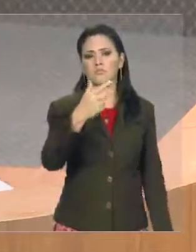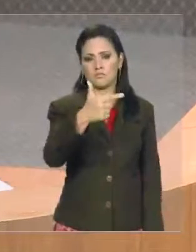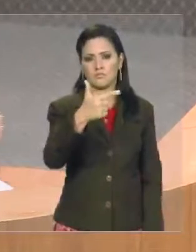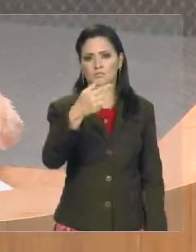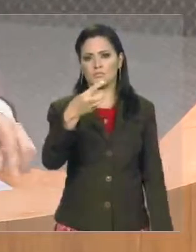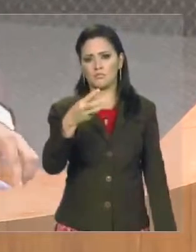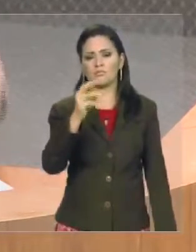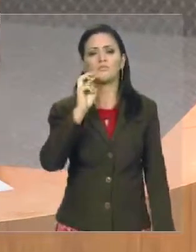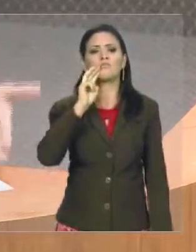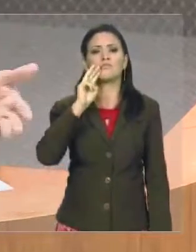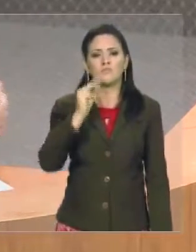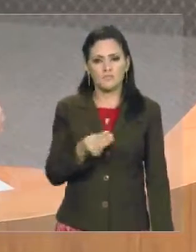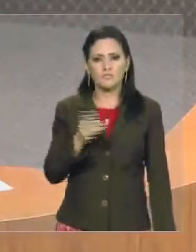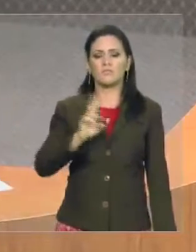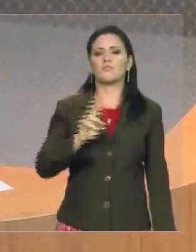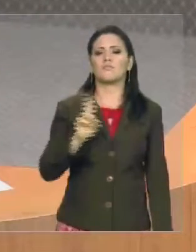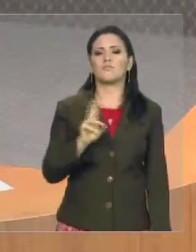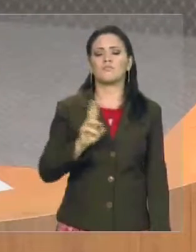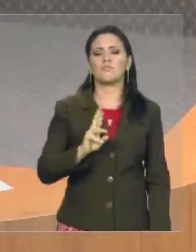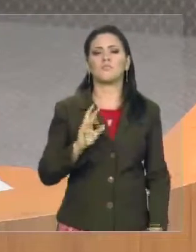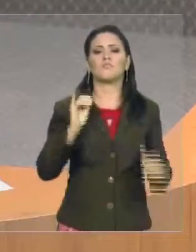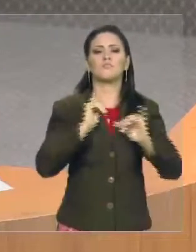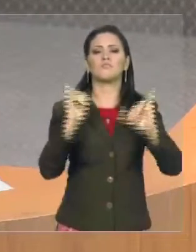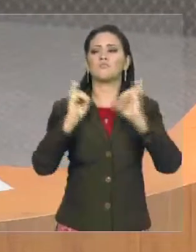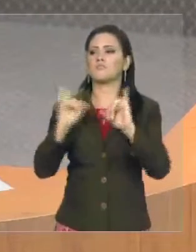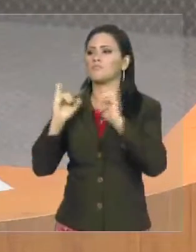para ludibriar com demagogia.